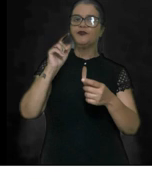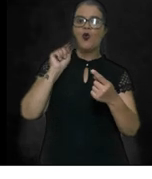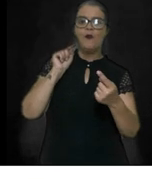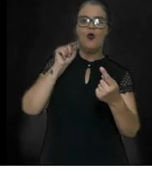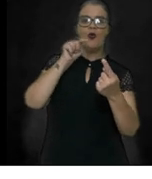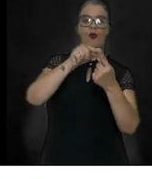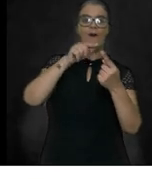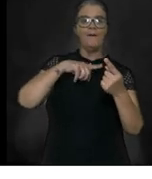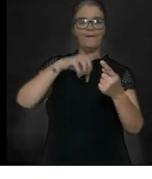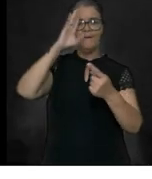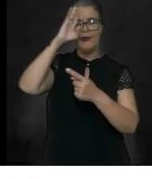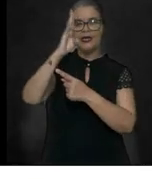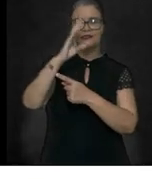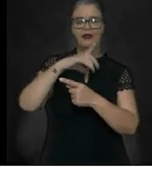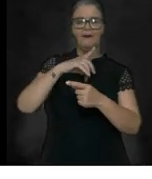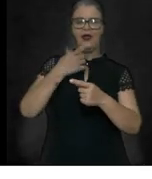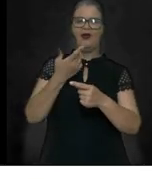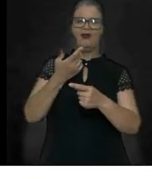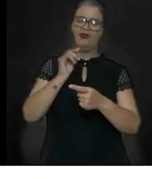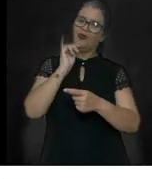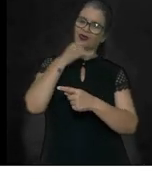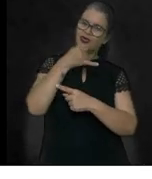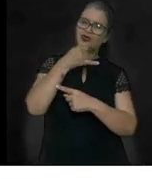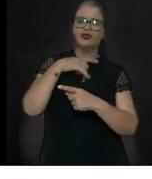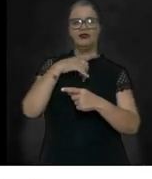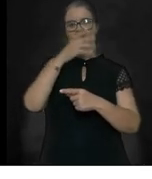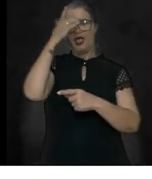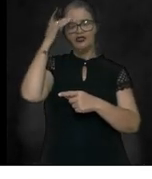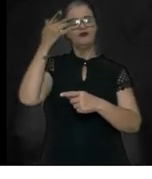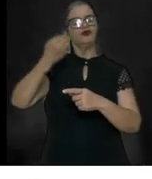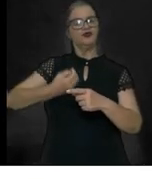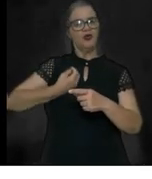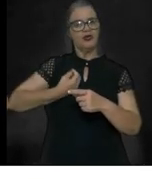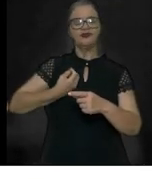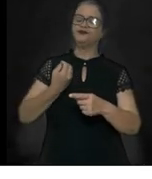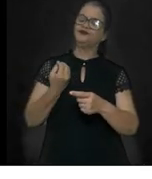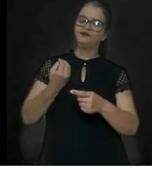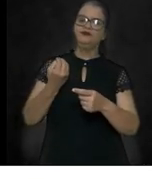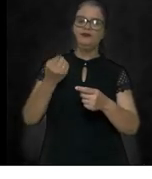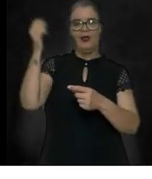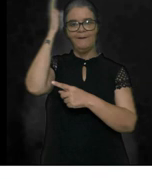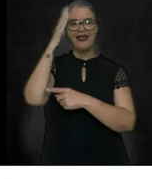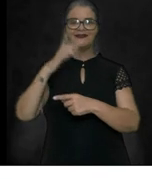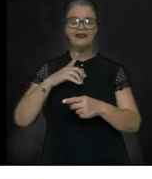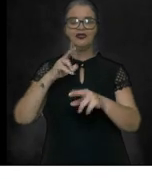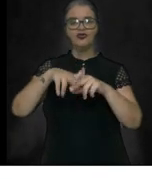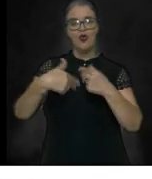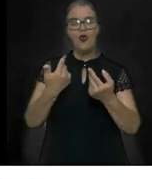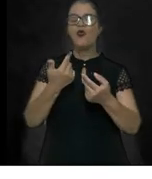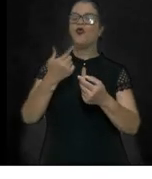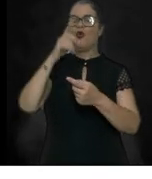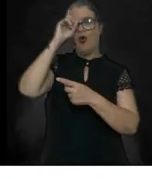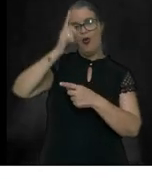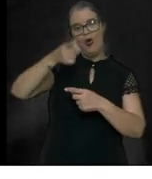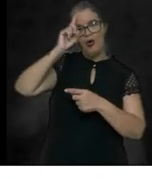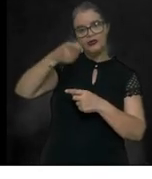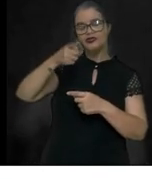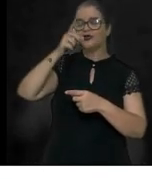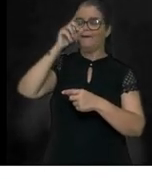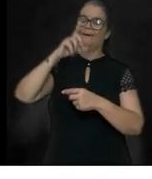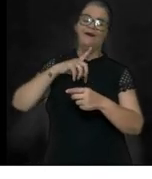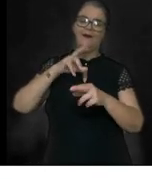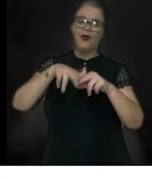o descontentamento dos colônias brasileiros com medidas tomadas pela coroa portuguesa.